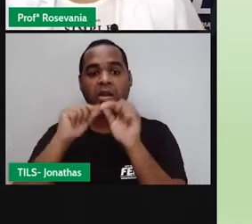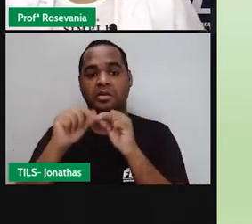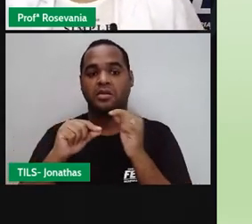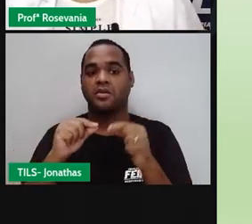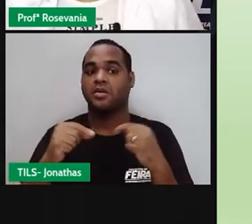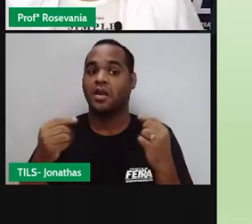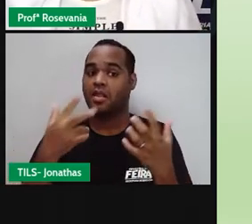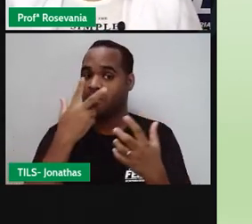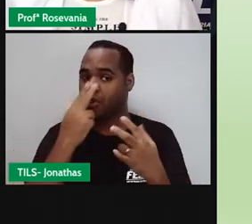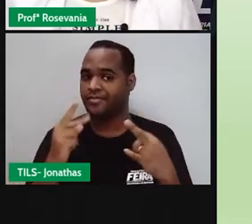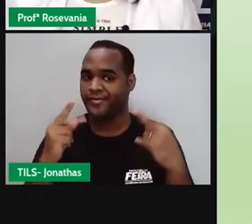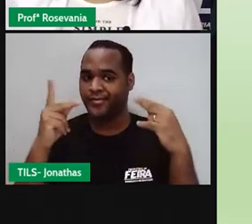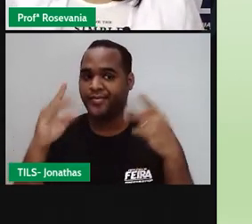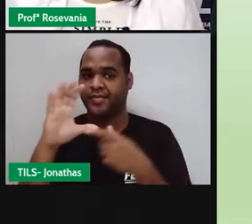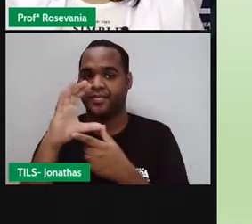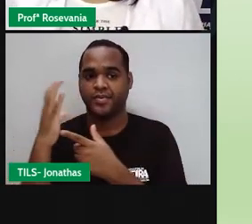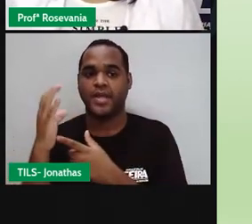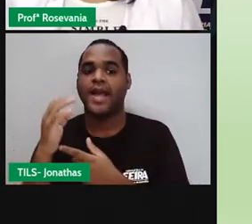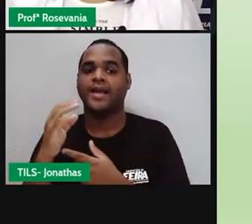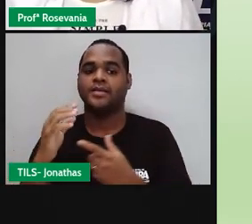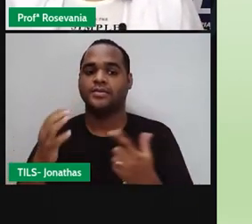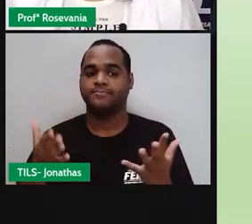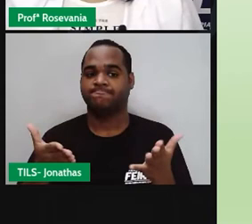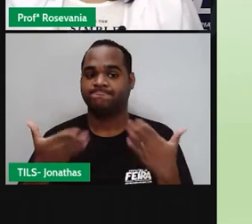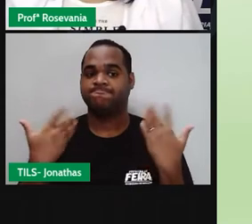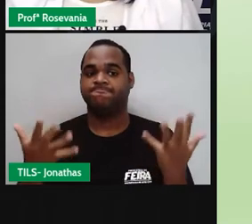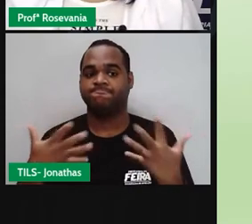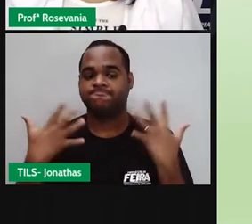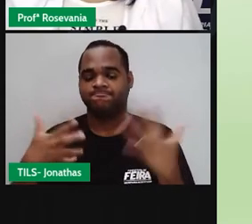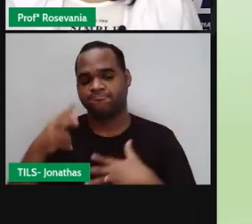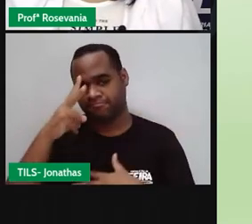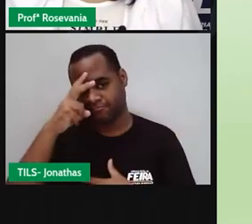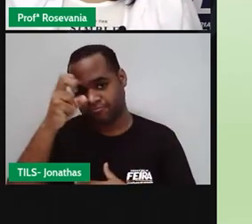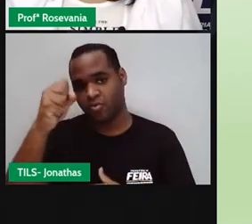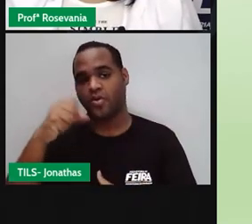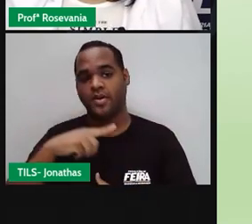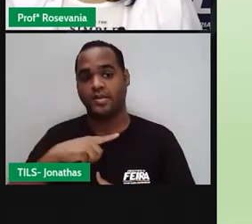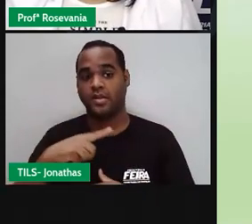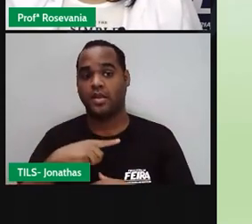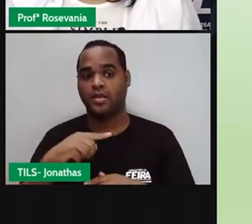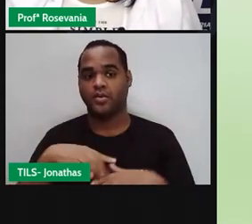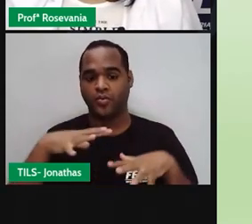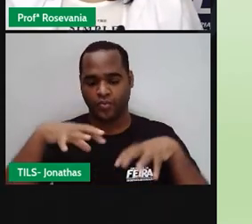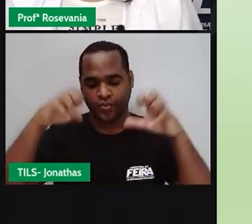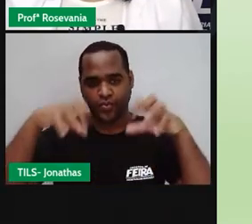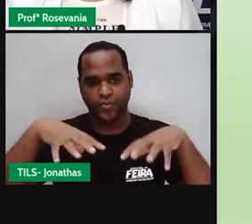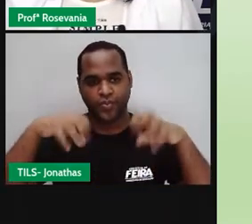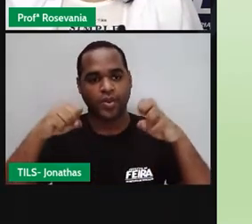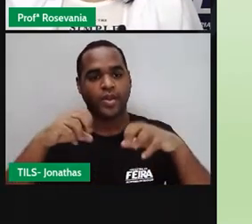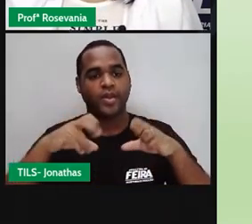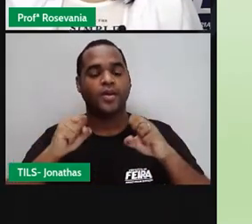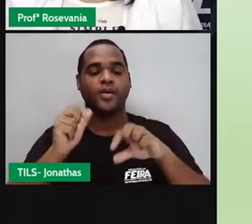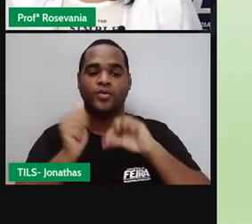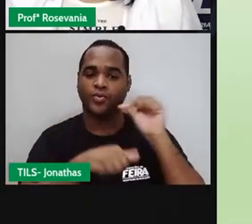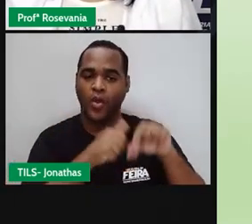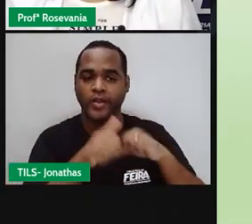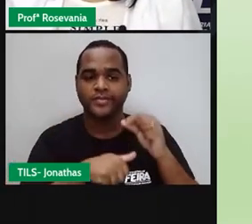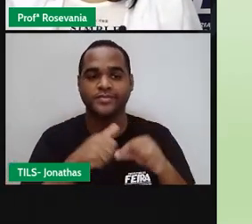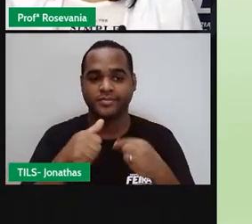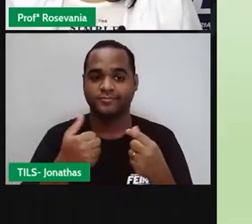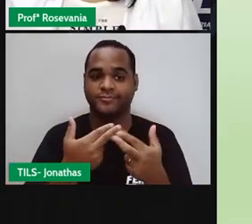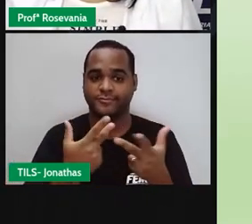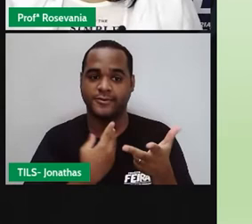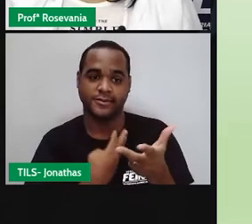Temperatura vai aumentar, a umidade vai diminuir, porque eu também diminui a quantidade de evaporação aqui, né, de evapotranspiração,